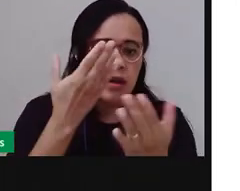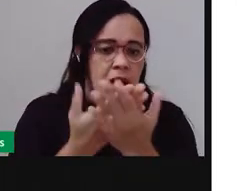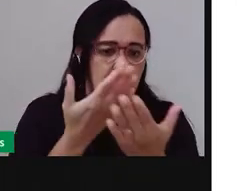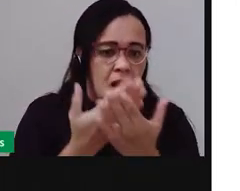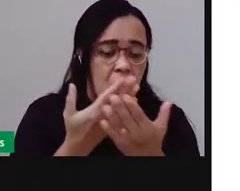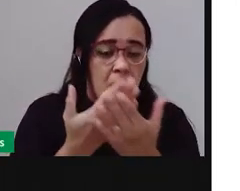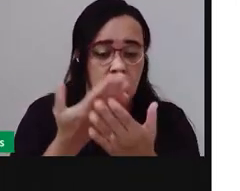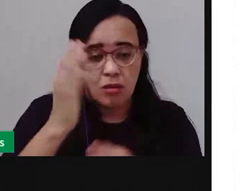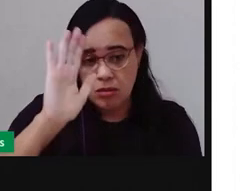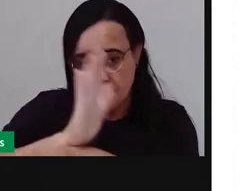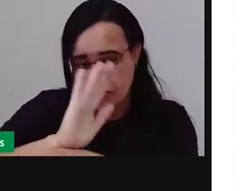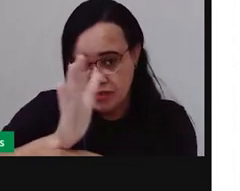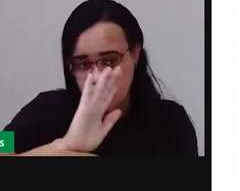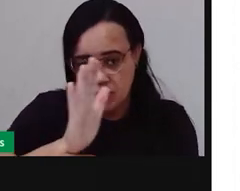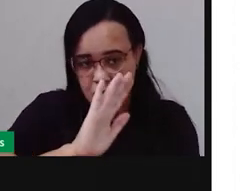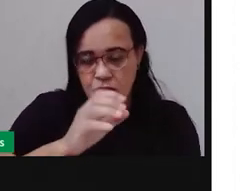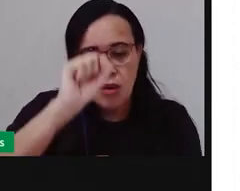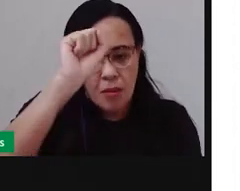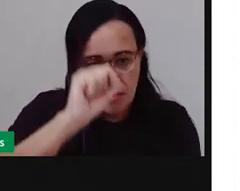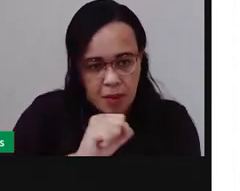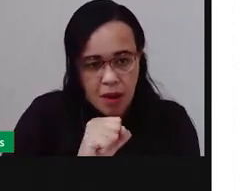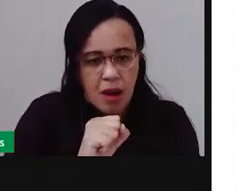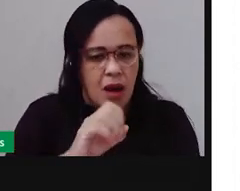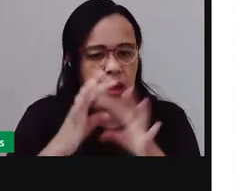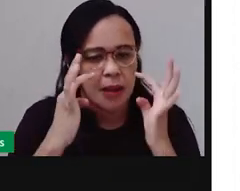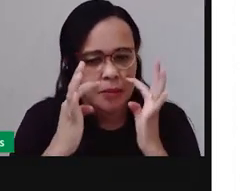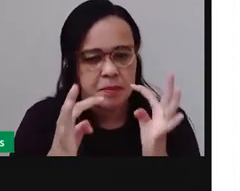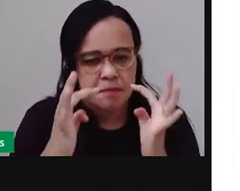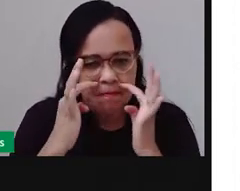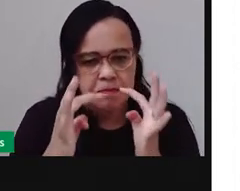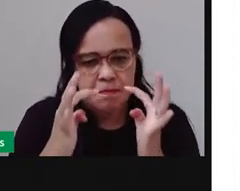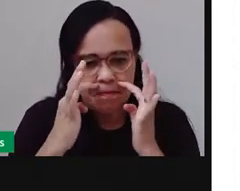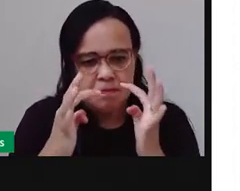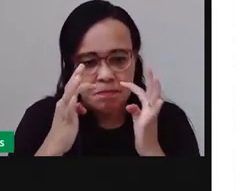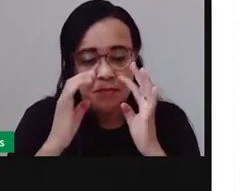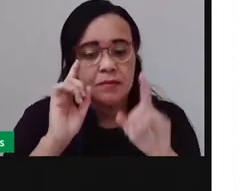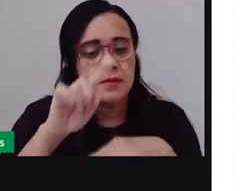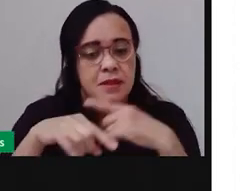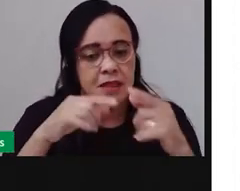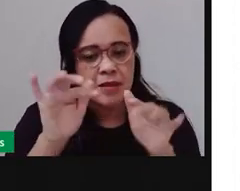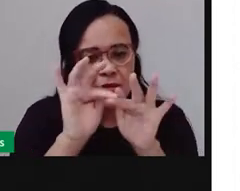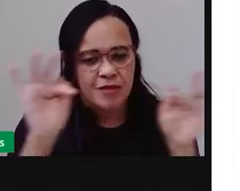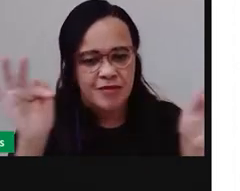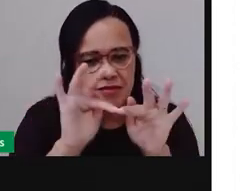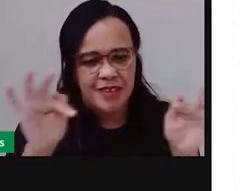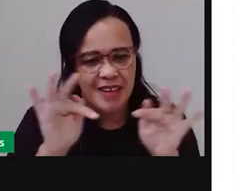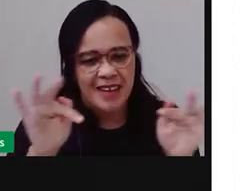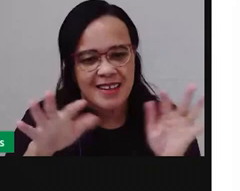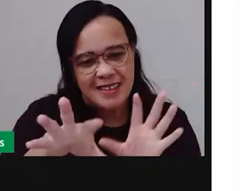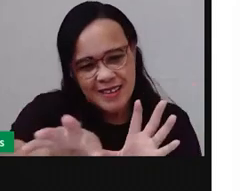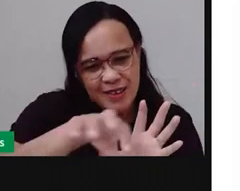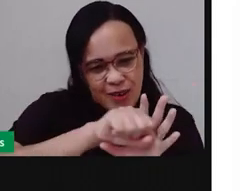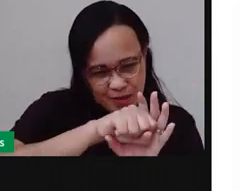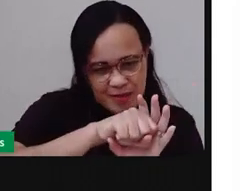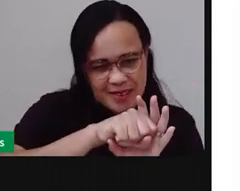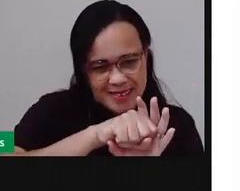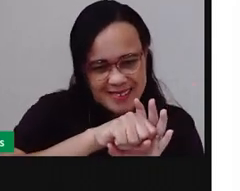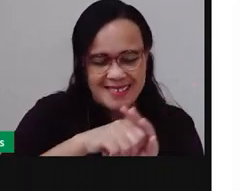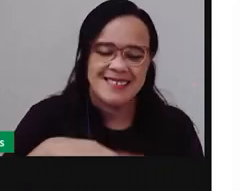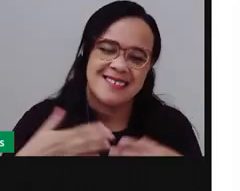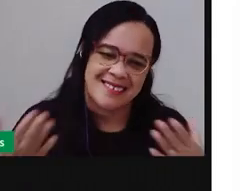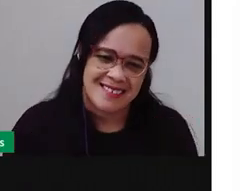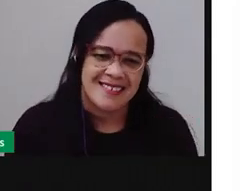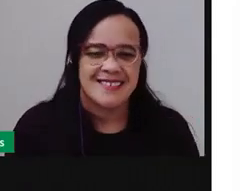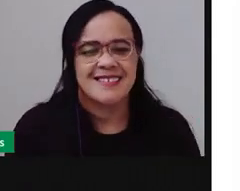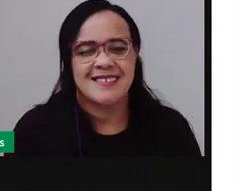acompanhar a escrita das frases tá crianças agora eu vou retirar aqui a apresentação